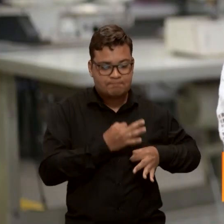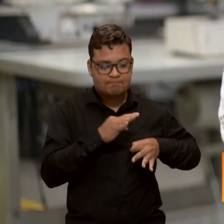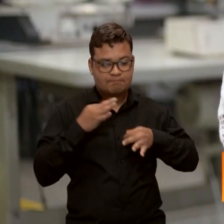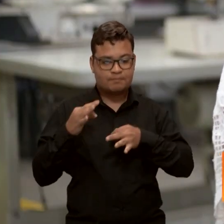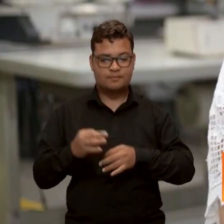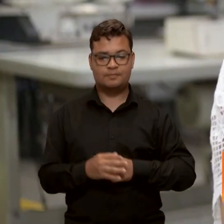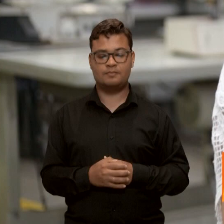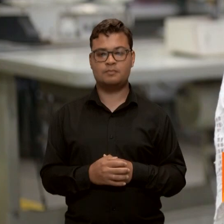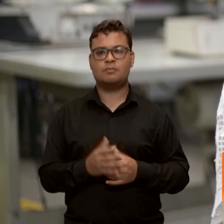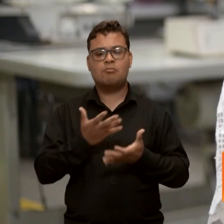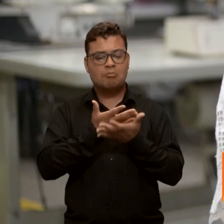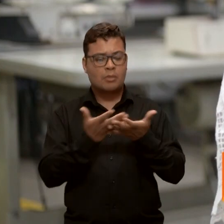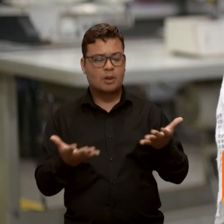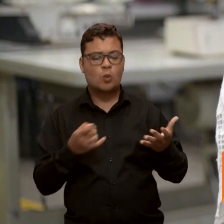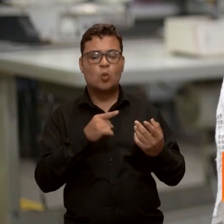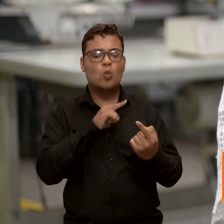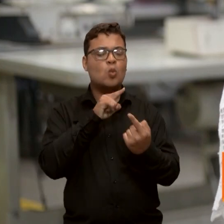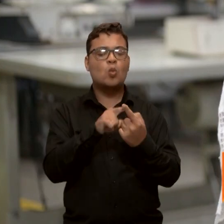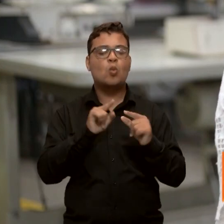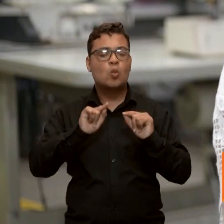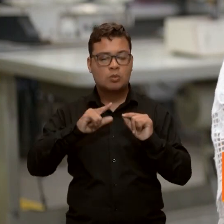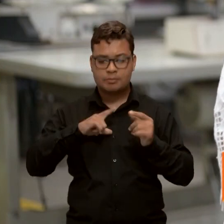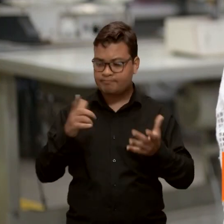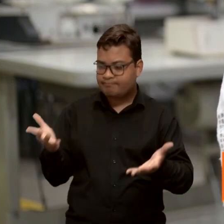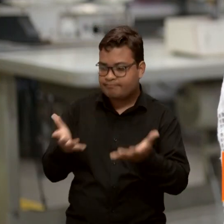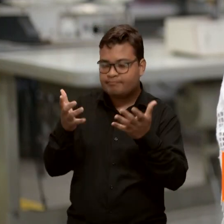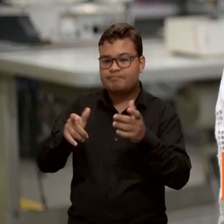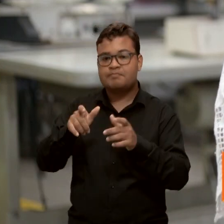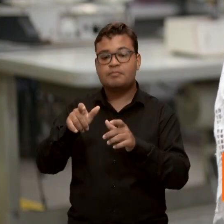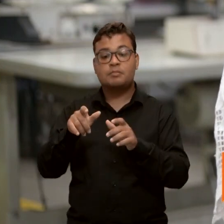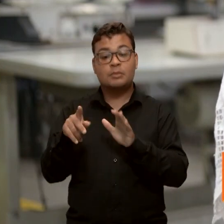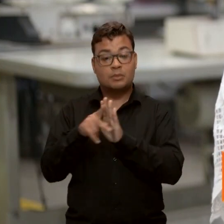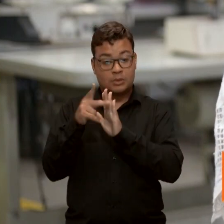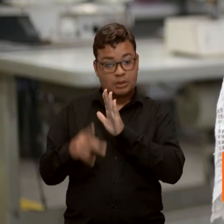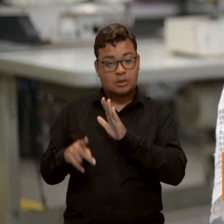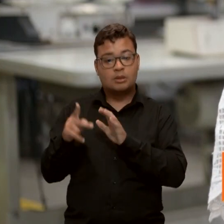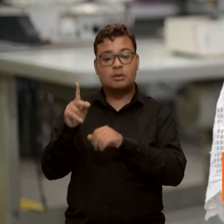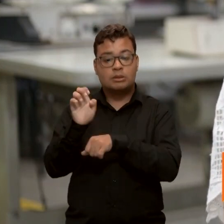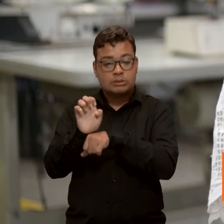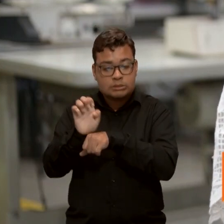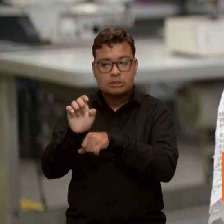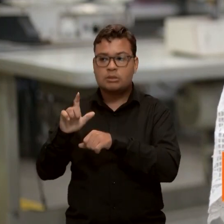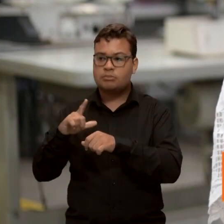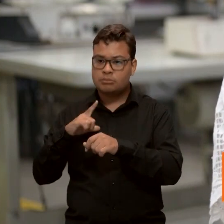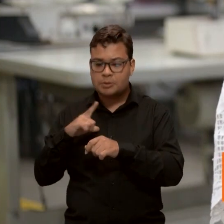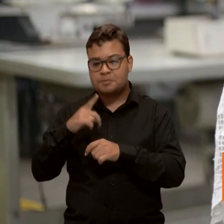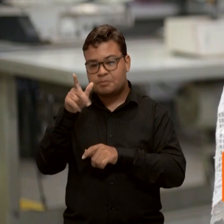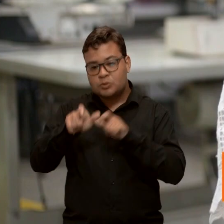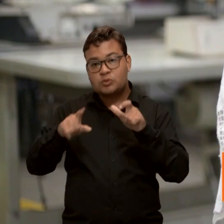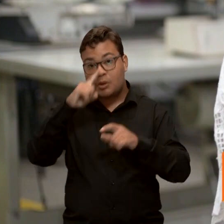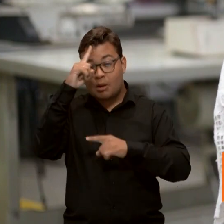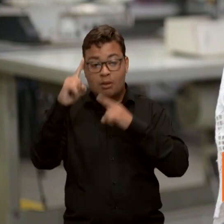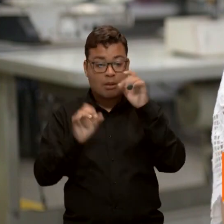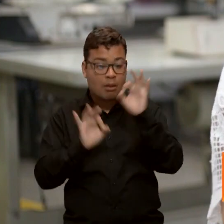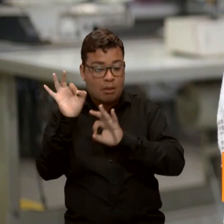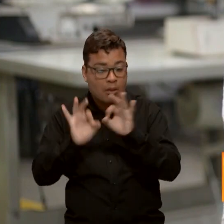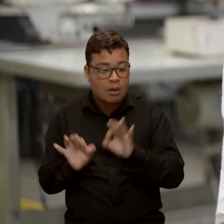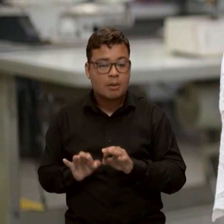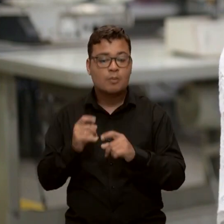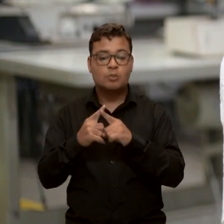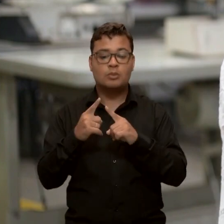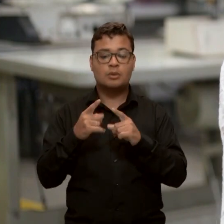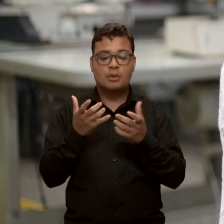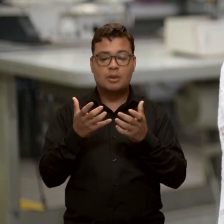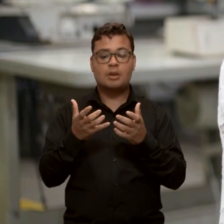evento é exatamente fomentar novos criadores do Estado, porque o objetivo é que se crie uma identidade, uma nova